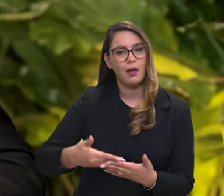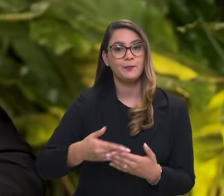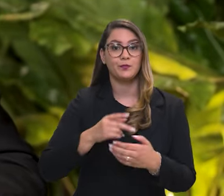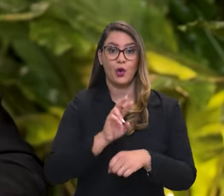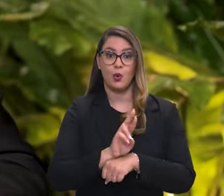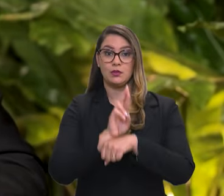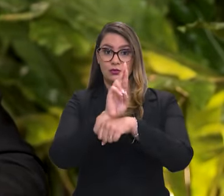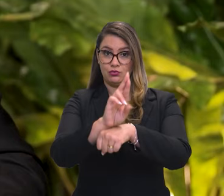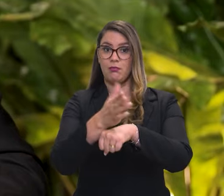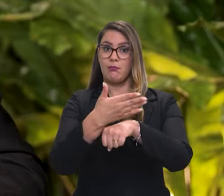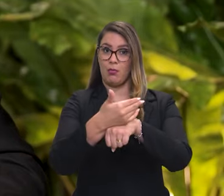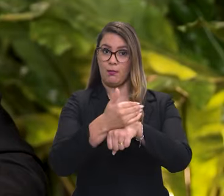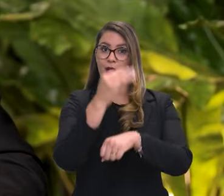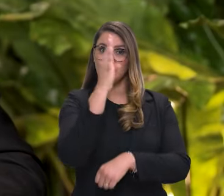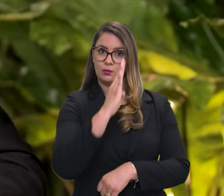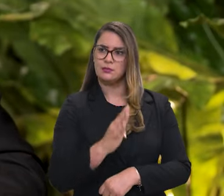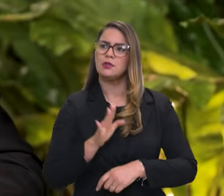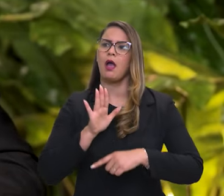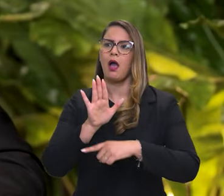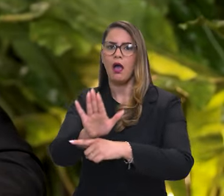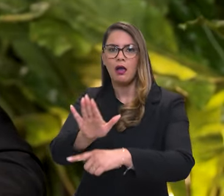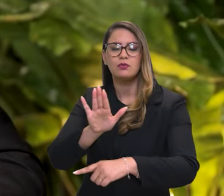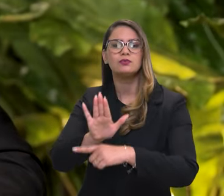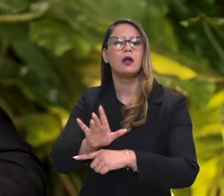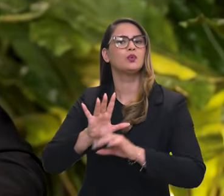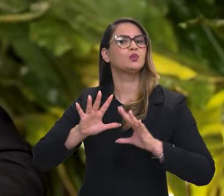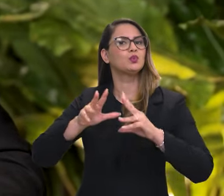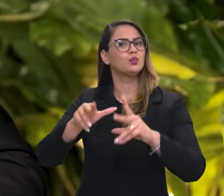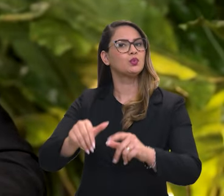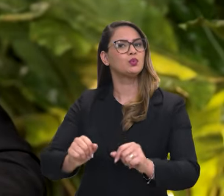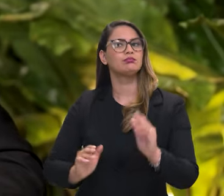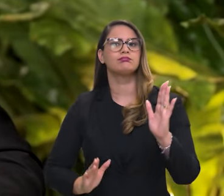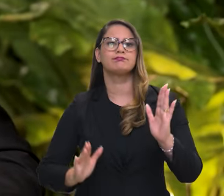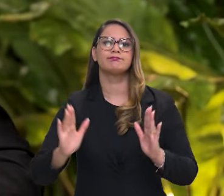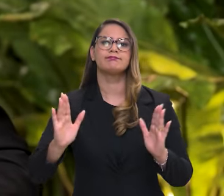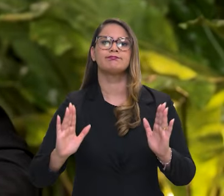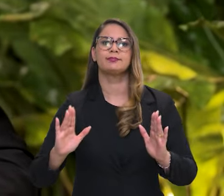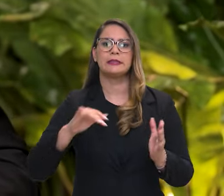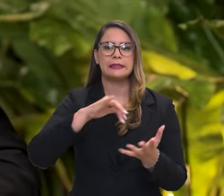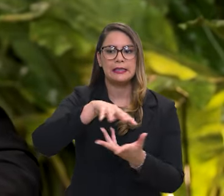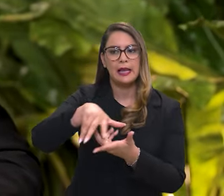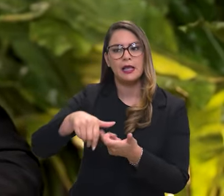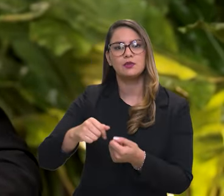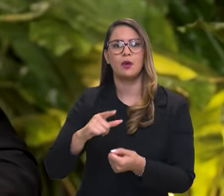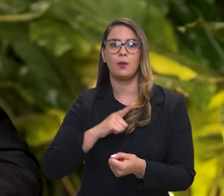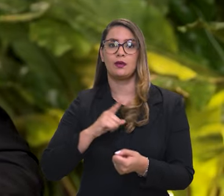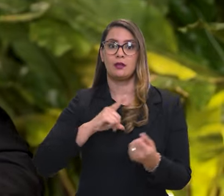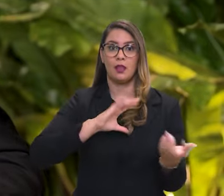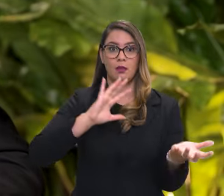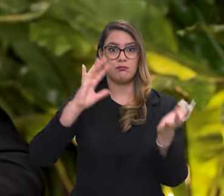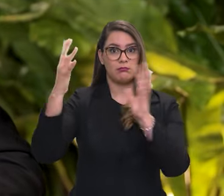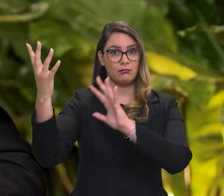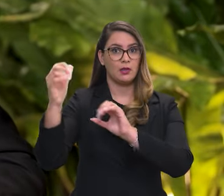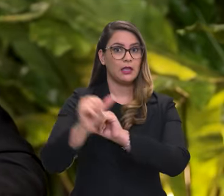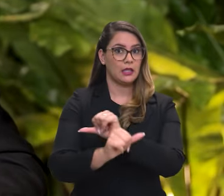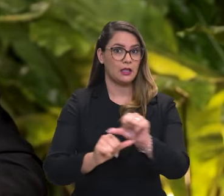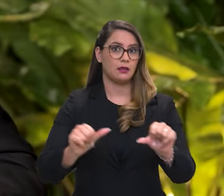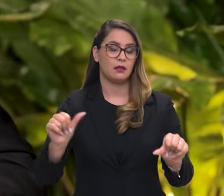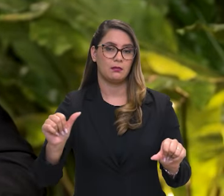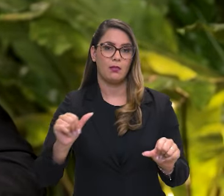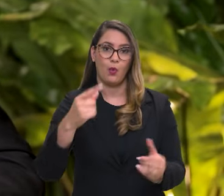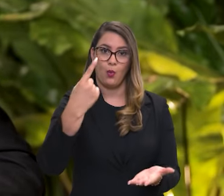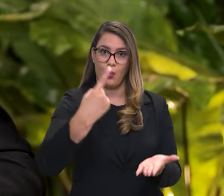os diplomatas brasileiros ajudaram a construir toda a governança internacional que existe no âmbito de mudanças